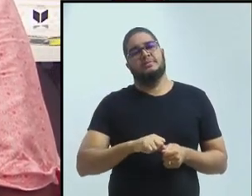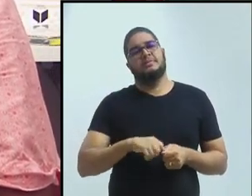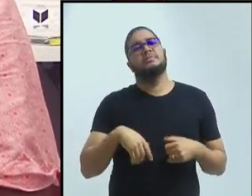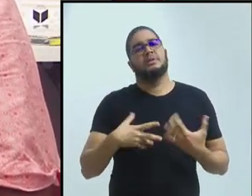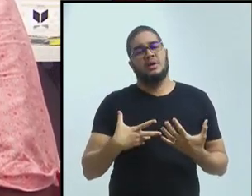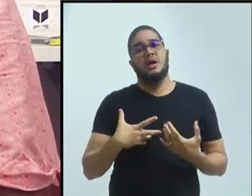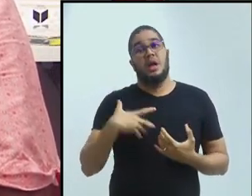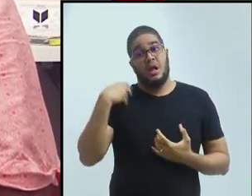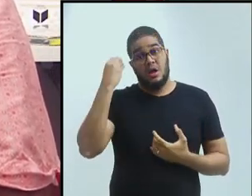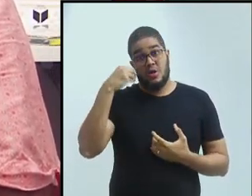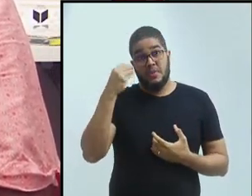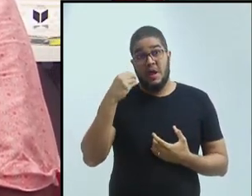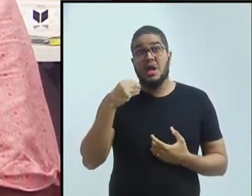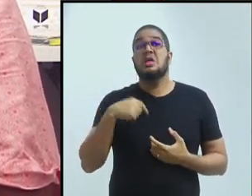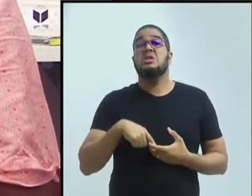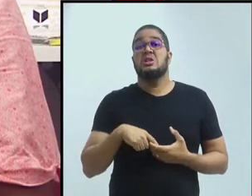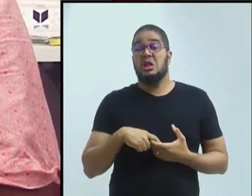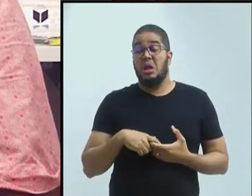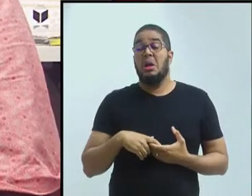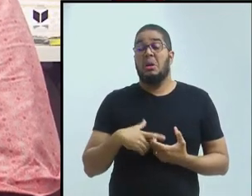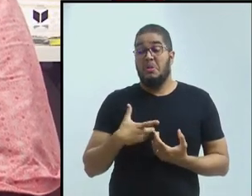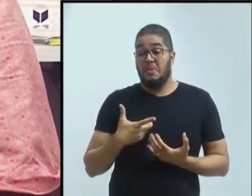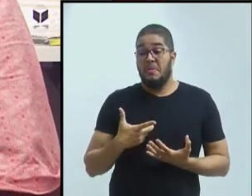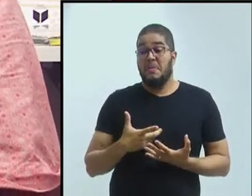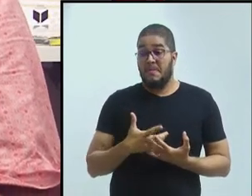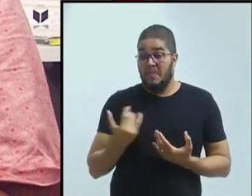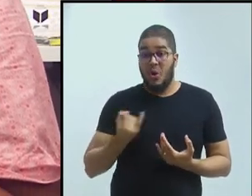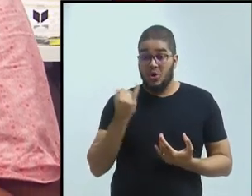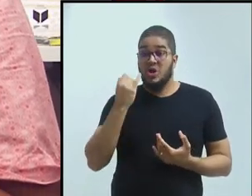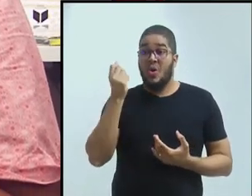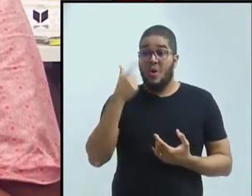realmente significativas, eu acho que são de outra ordem.